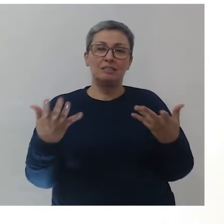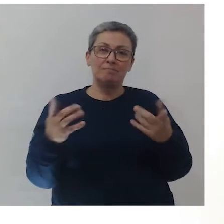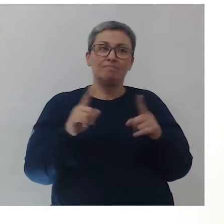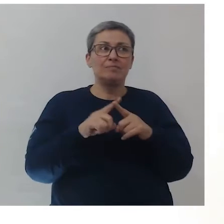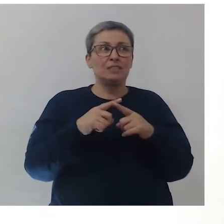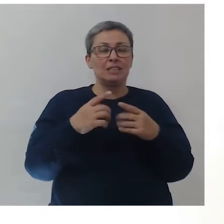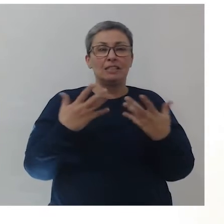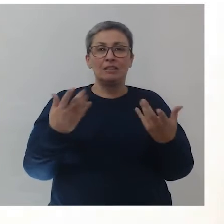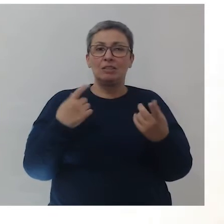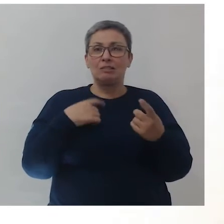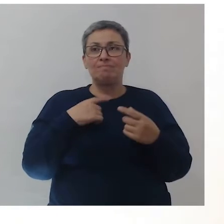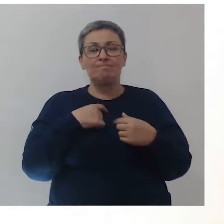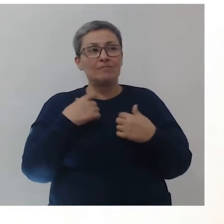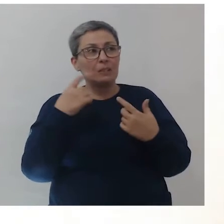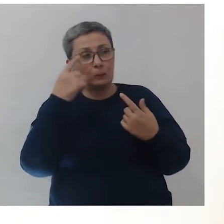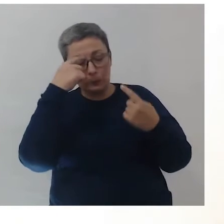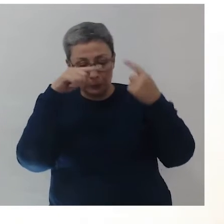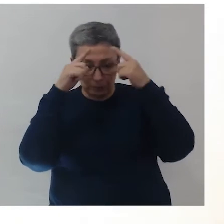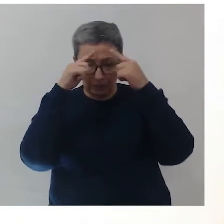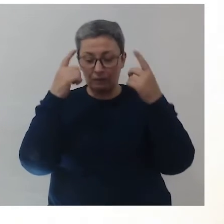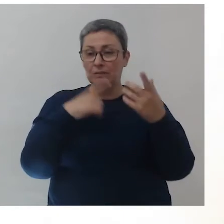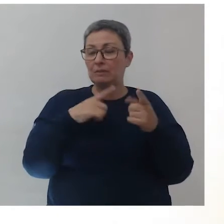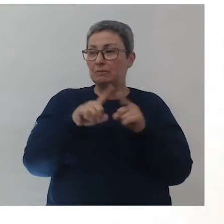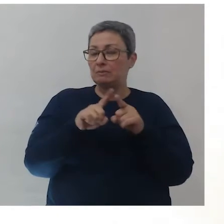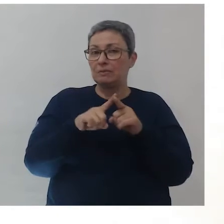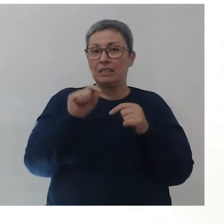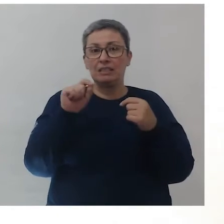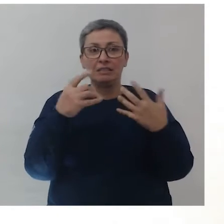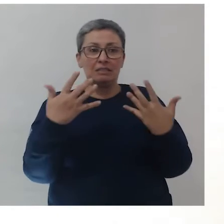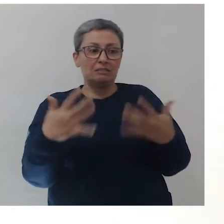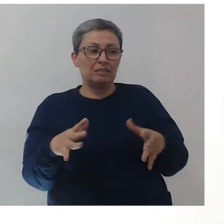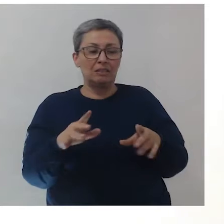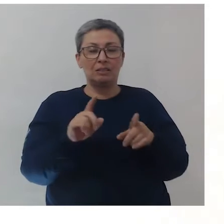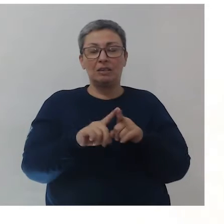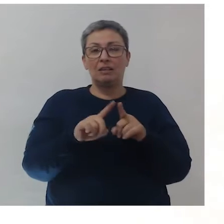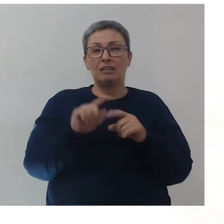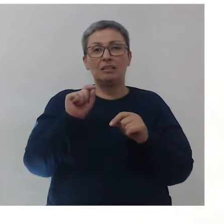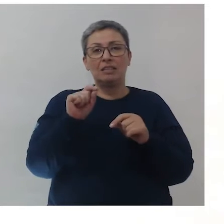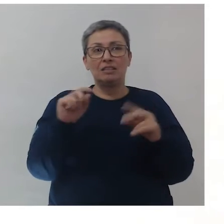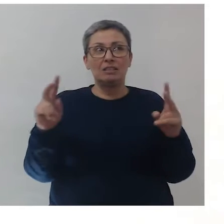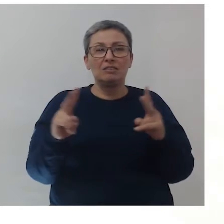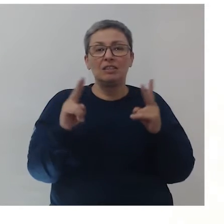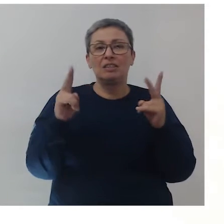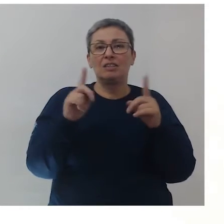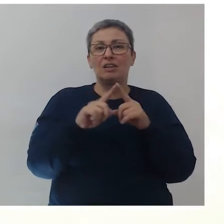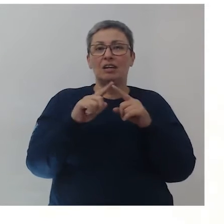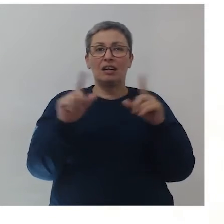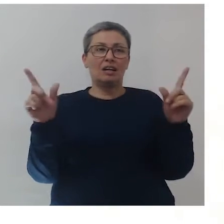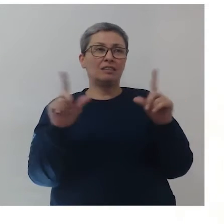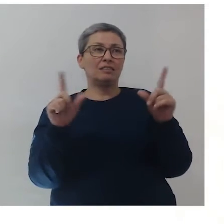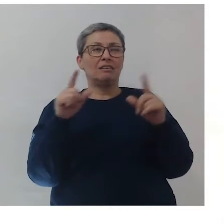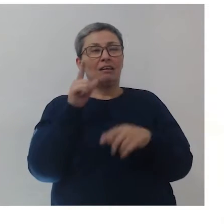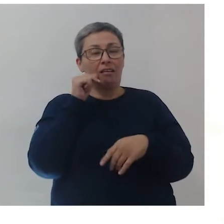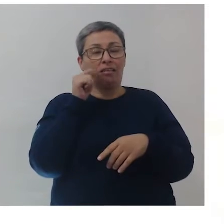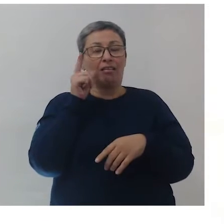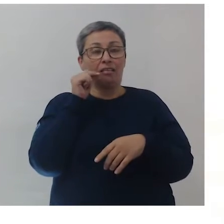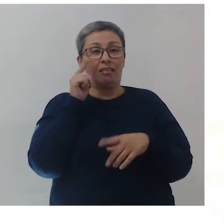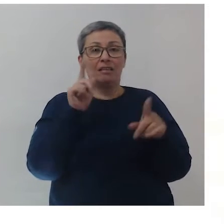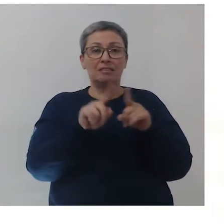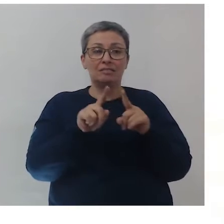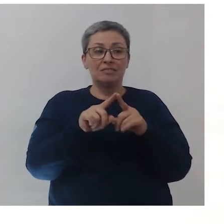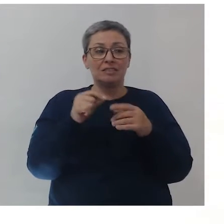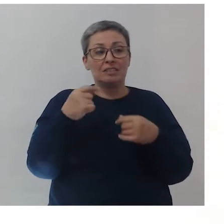Aí eu ia me voltar, não remeta, ficar calmo, que dei. Dava a noite, eu ficava perto da televisão, cochilando,